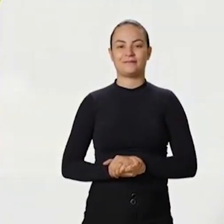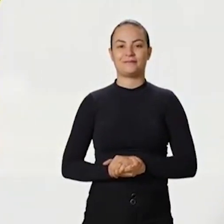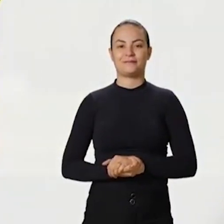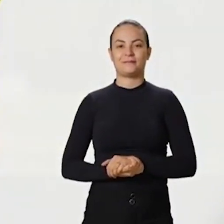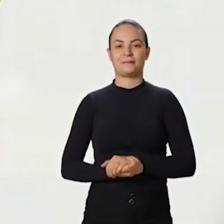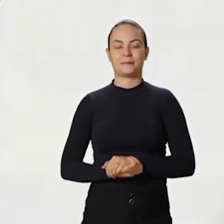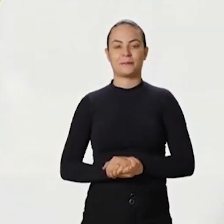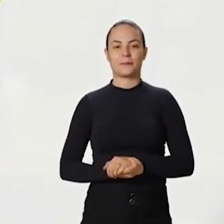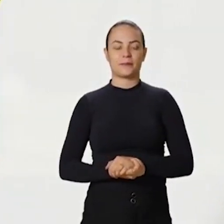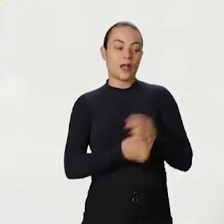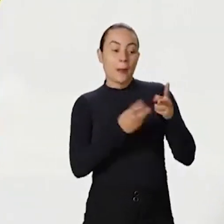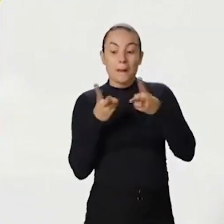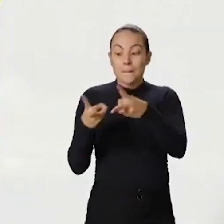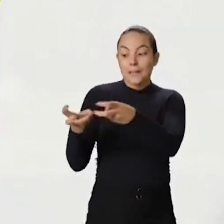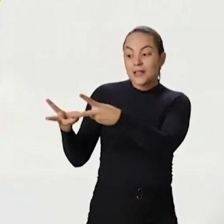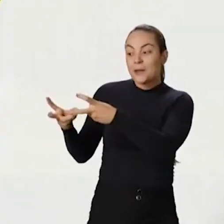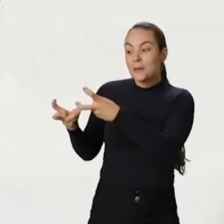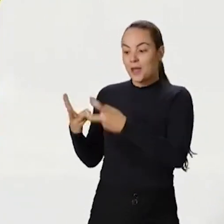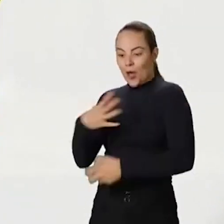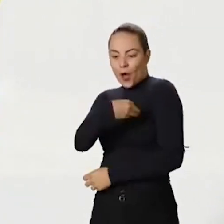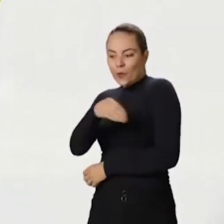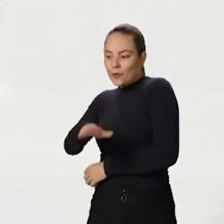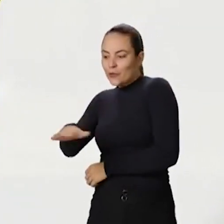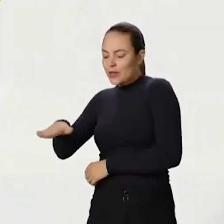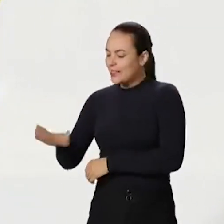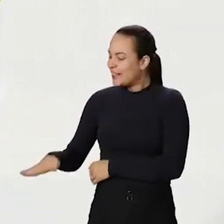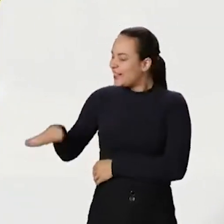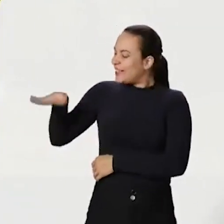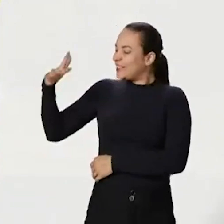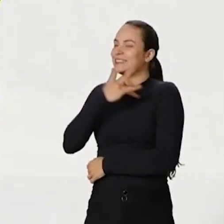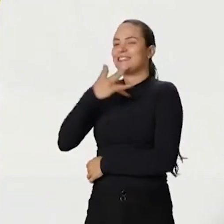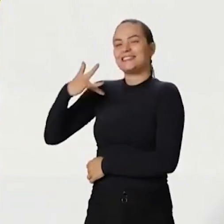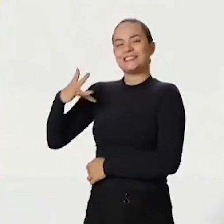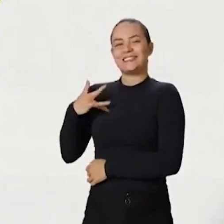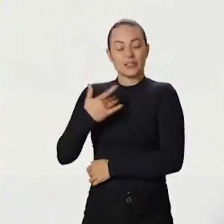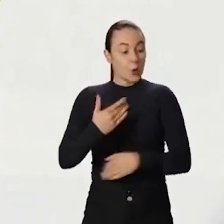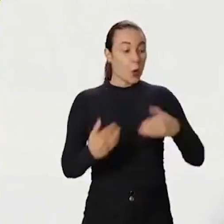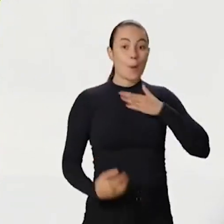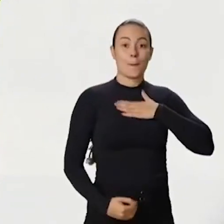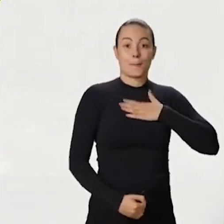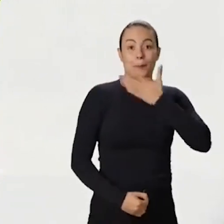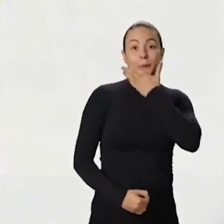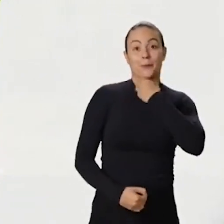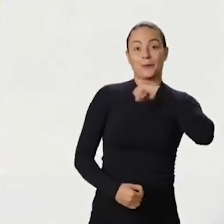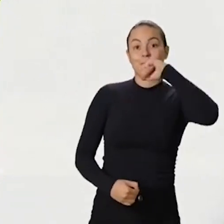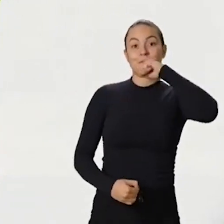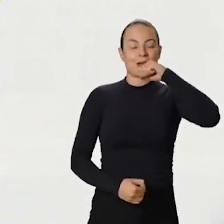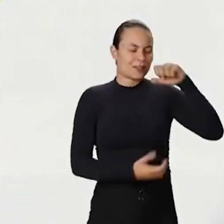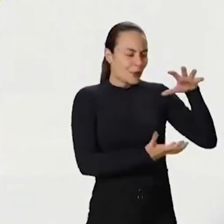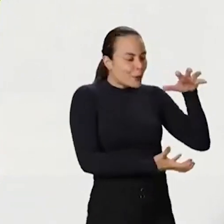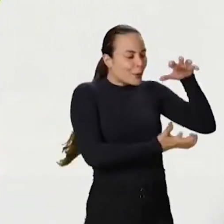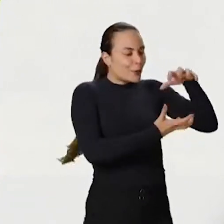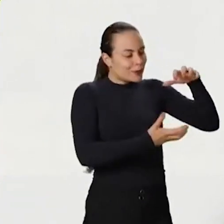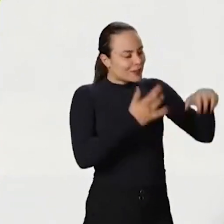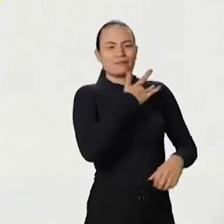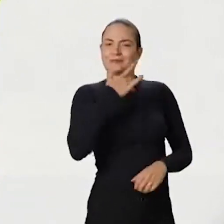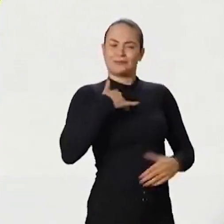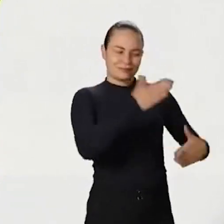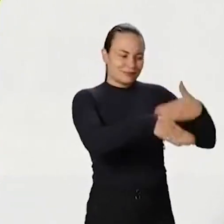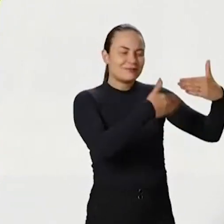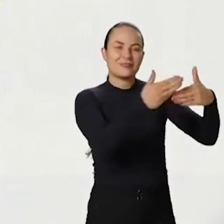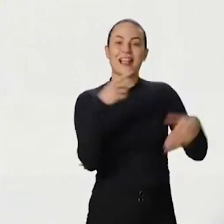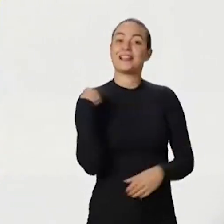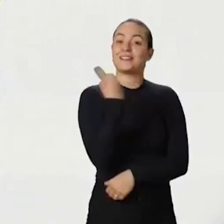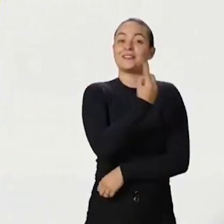Ver nossos filhos crescendo saudáveis, nossos pais com longevidade e a gente com força e saúde para trabalhar.